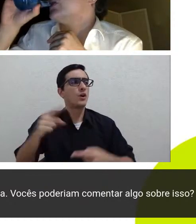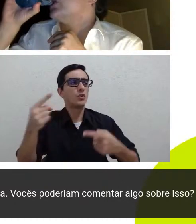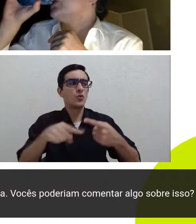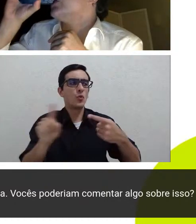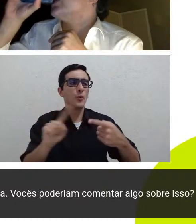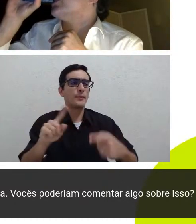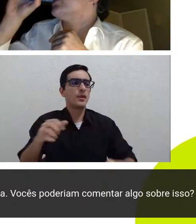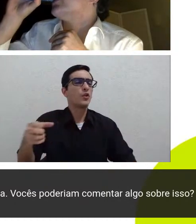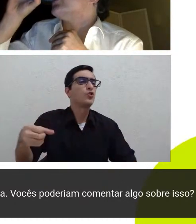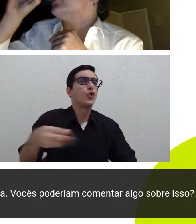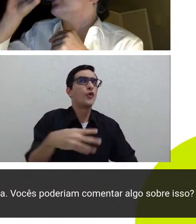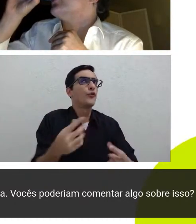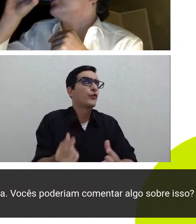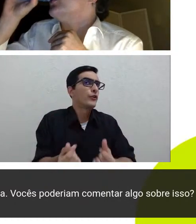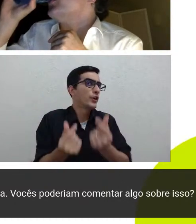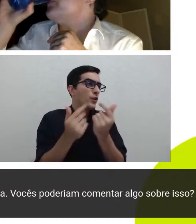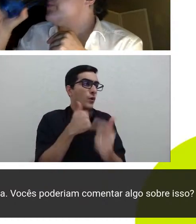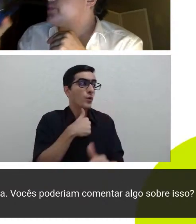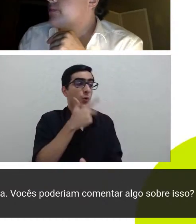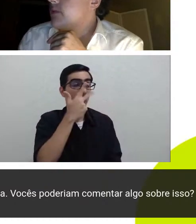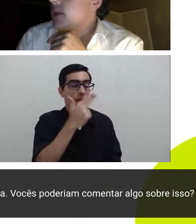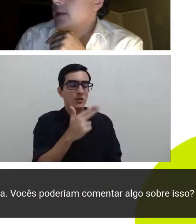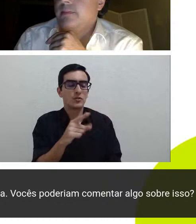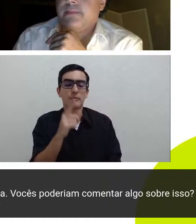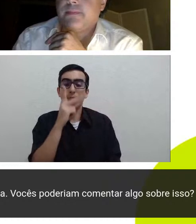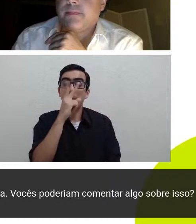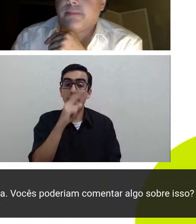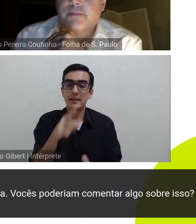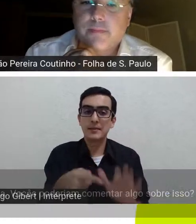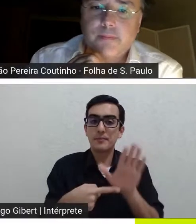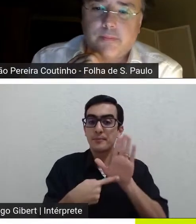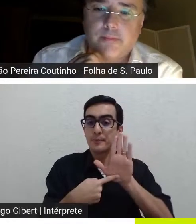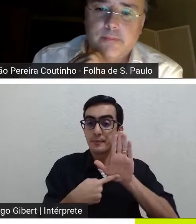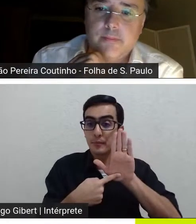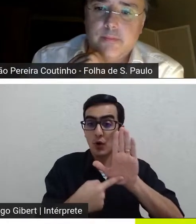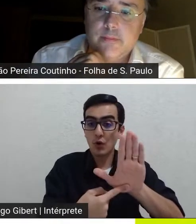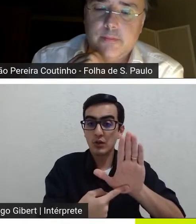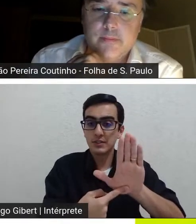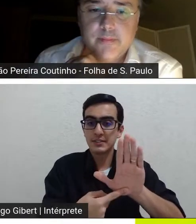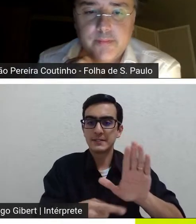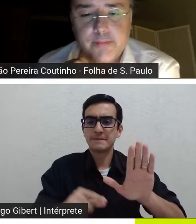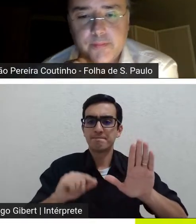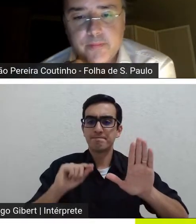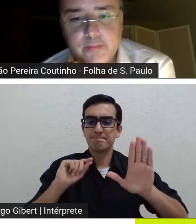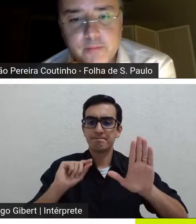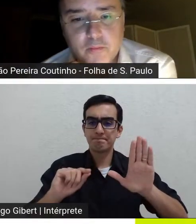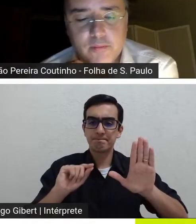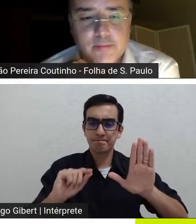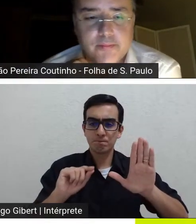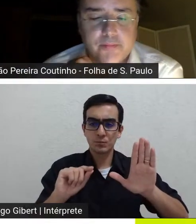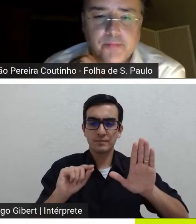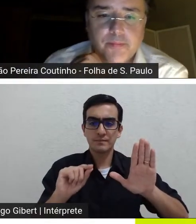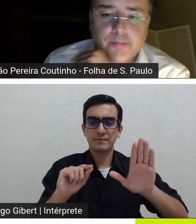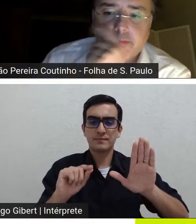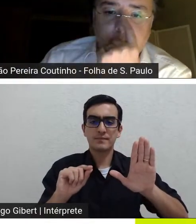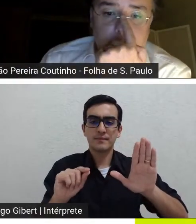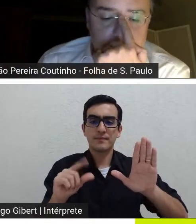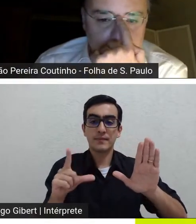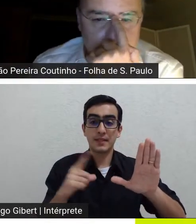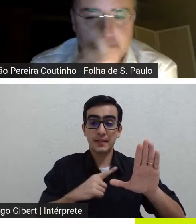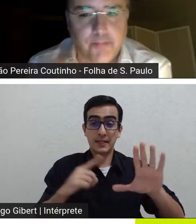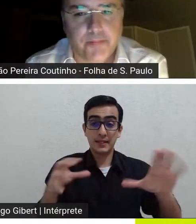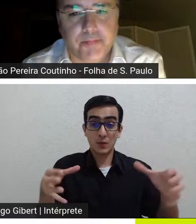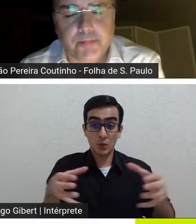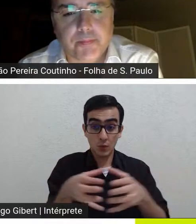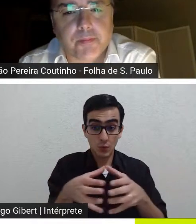emblemático para esse esse grupo de pessoas para um grupo